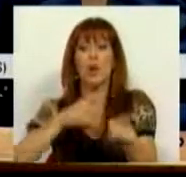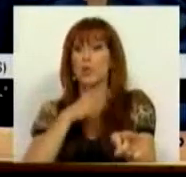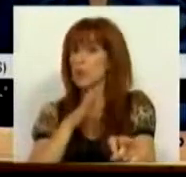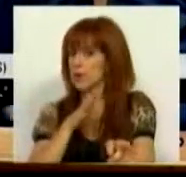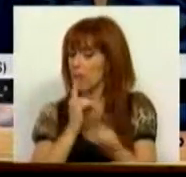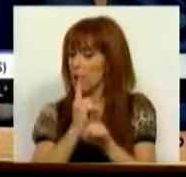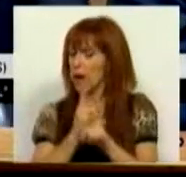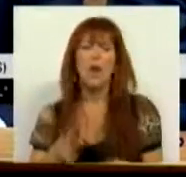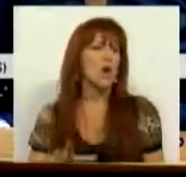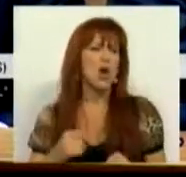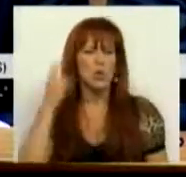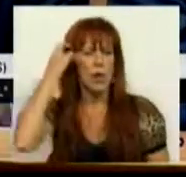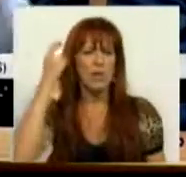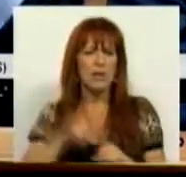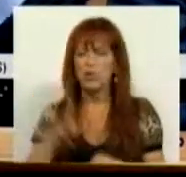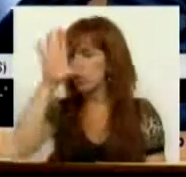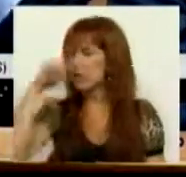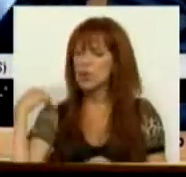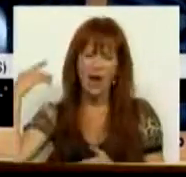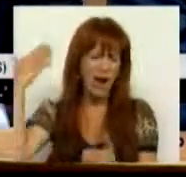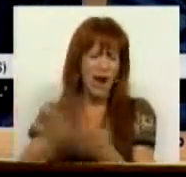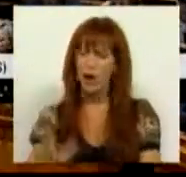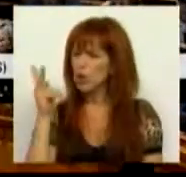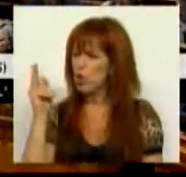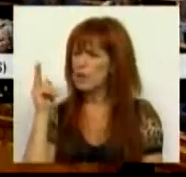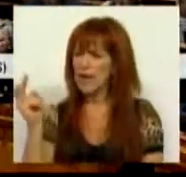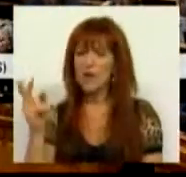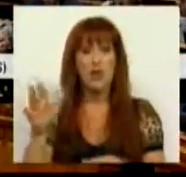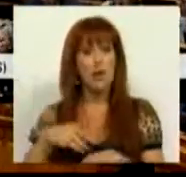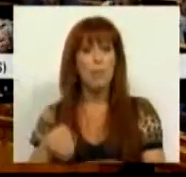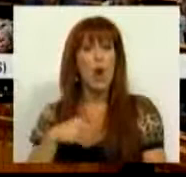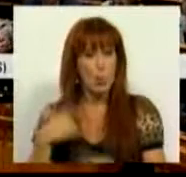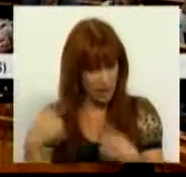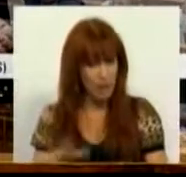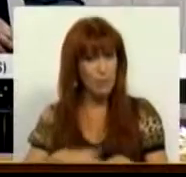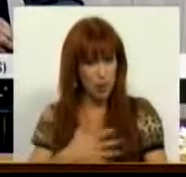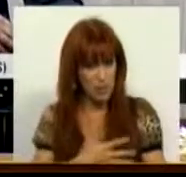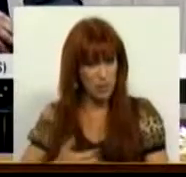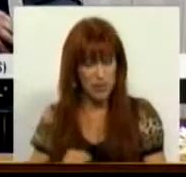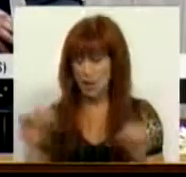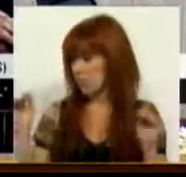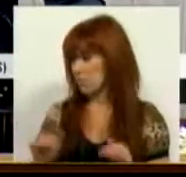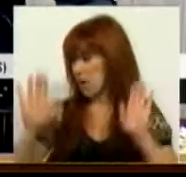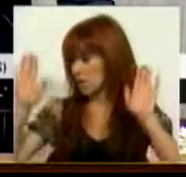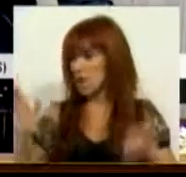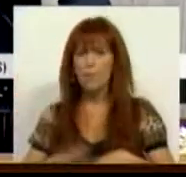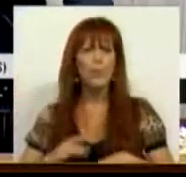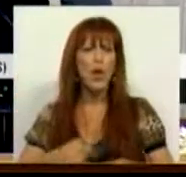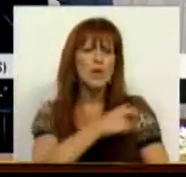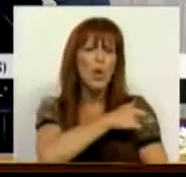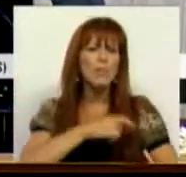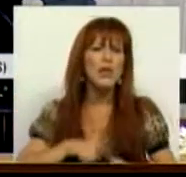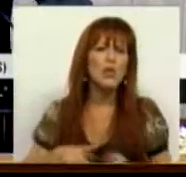disseram. Nós nunca pensamos que o Governo ao longo destes dois anos estivesse preocupado com o desemprego, muito menos com aquilo que